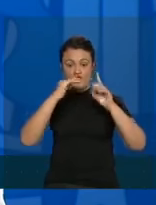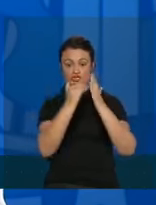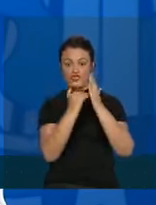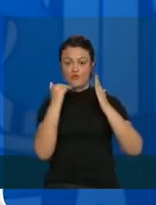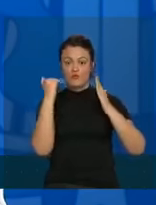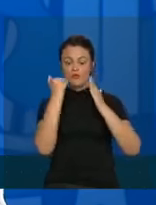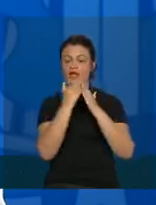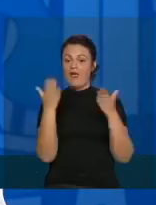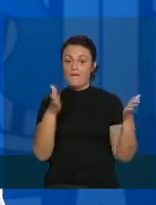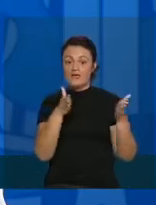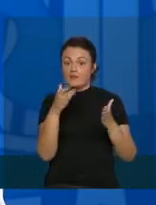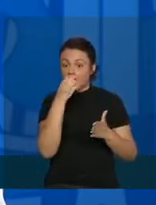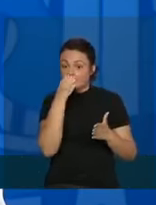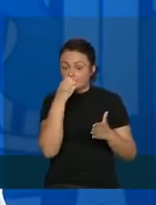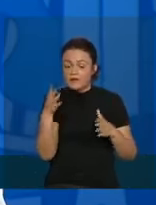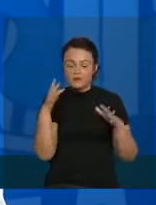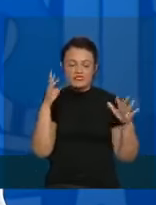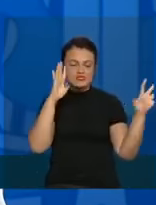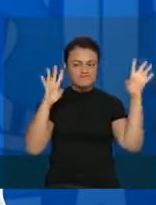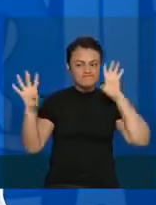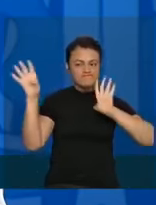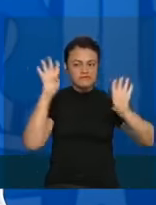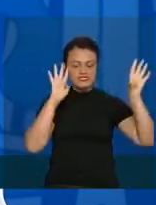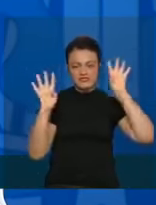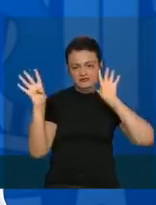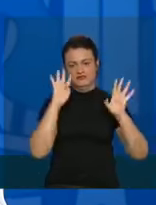muito bom para fazer as reflexões.